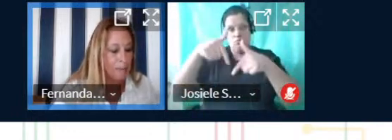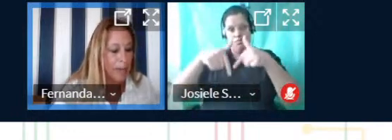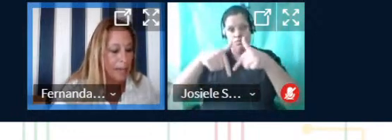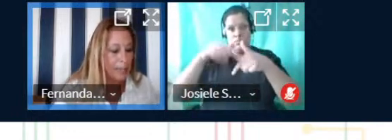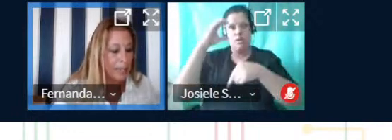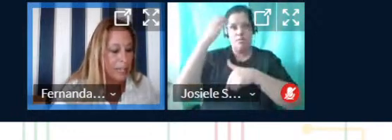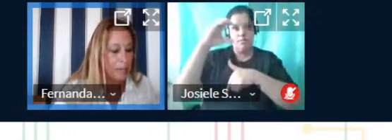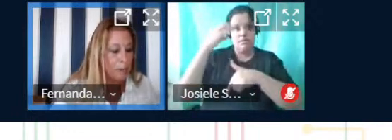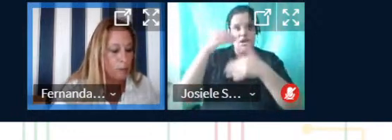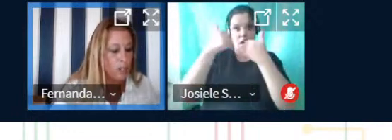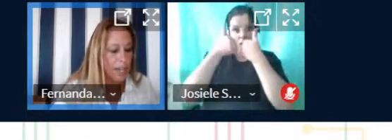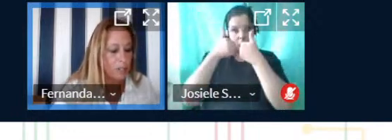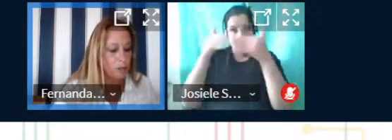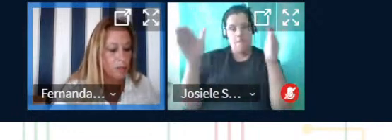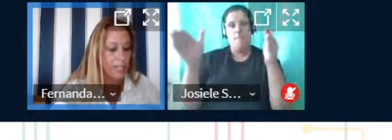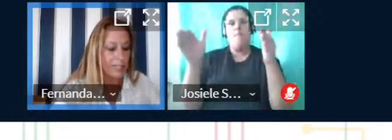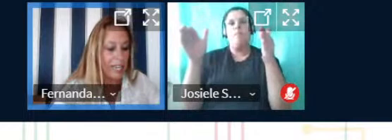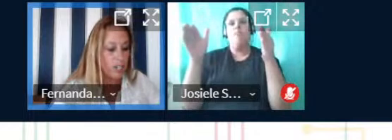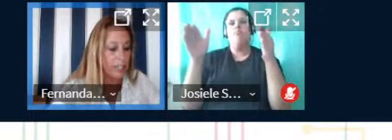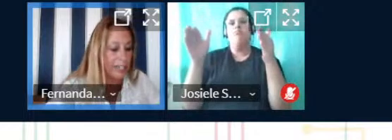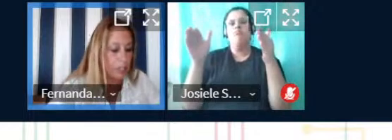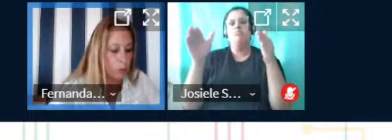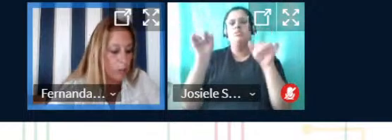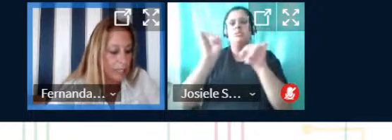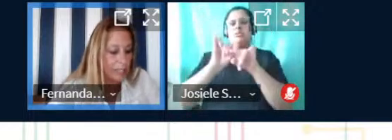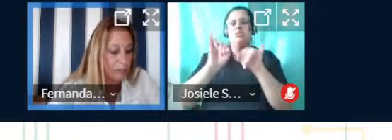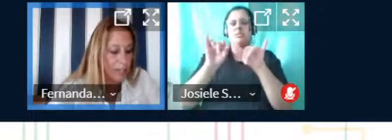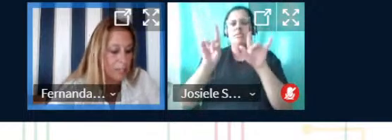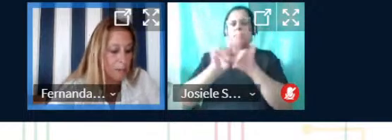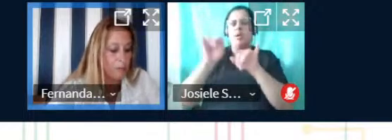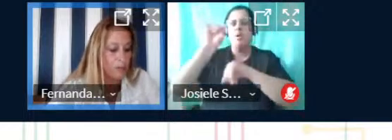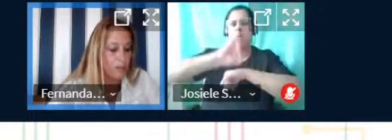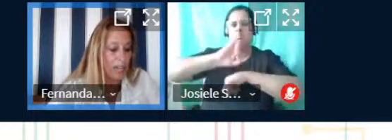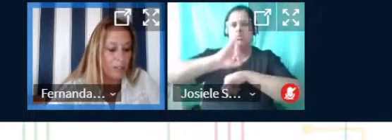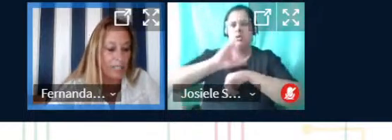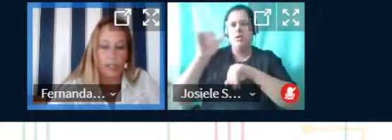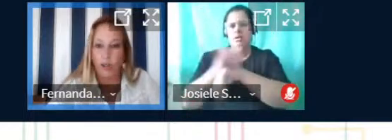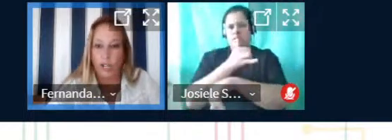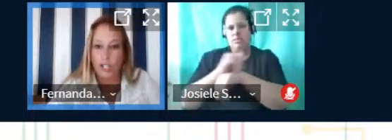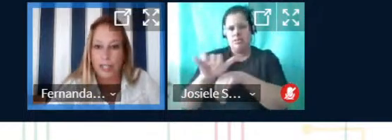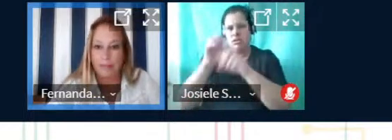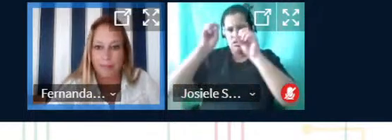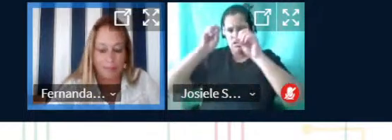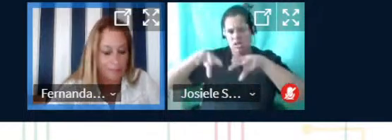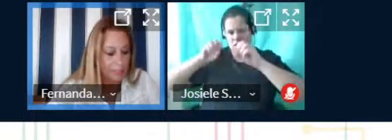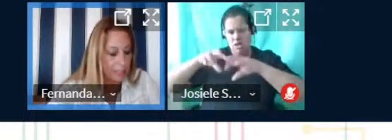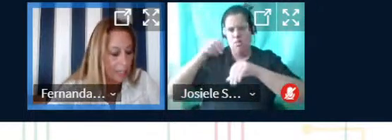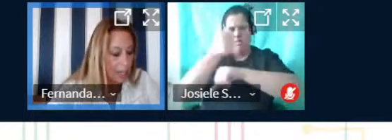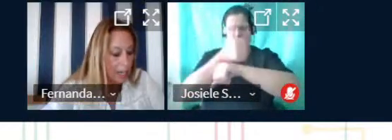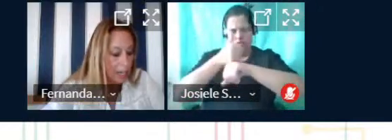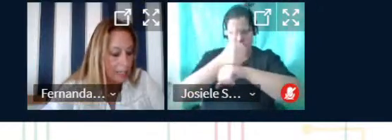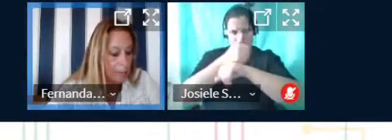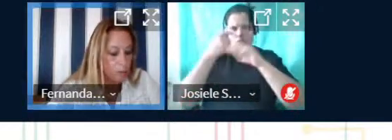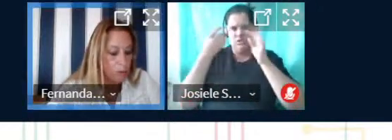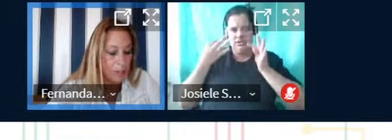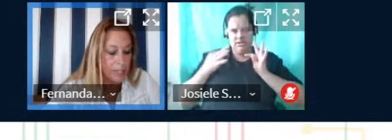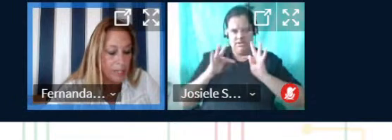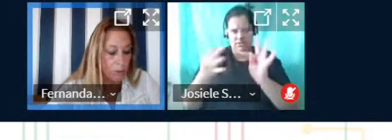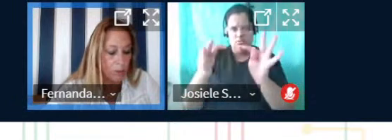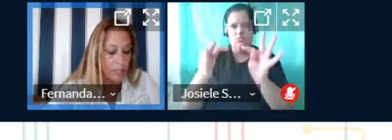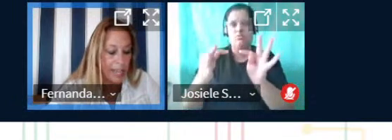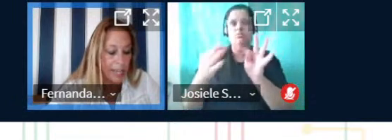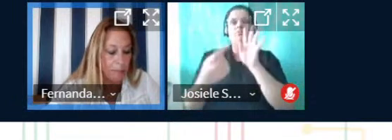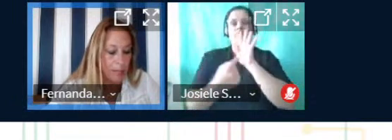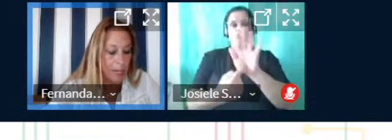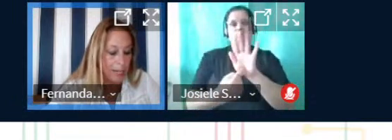Ciência Aberta e Hiperobjetos como Estratégia Integradora na Educação Profissional e Tecnológica. Temos com o